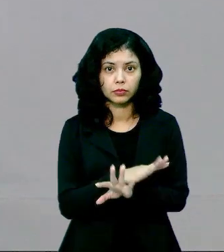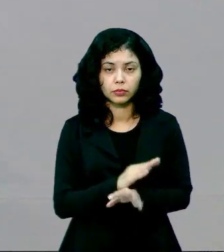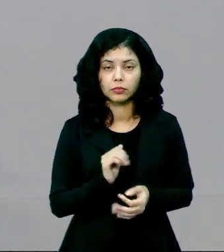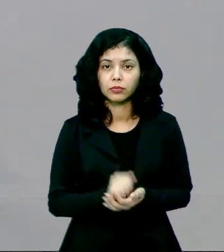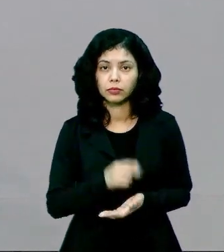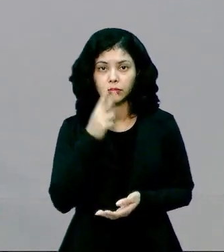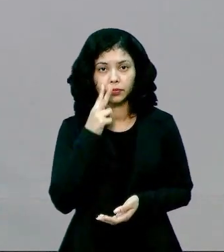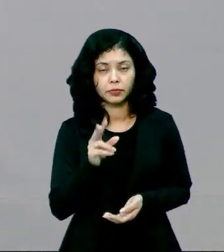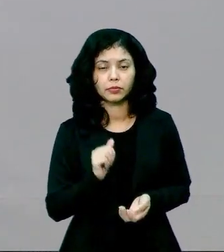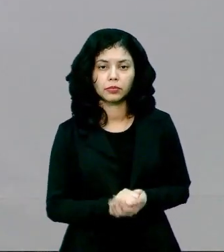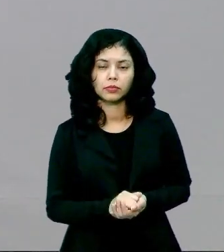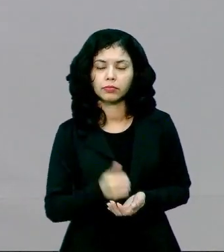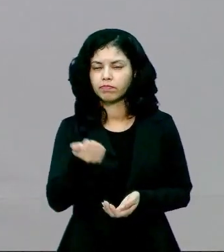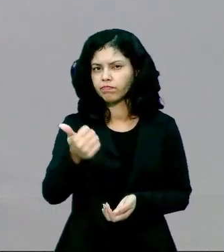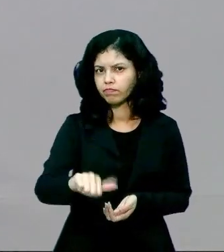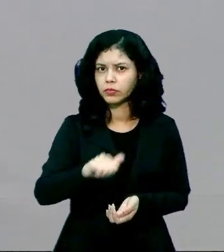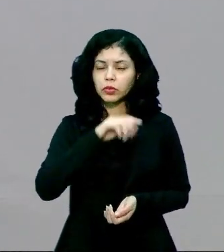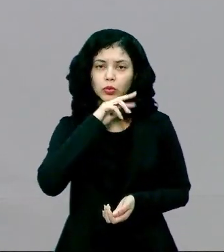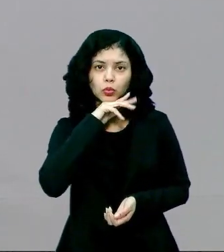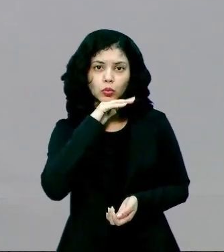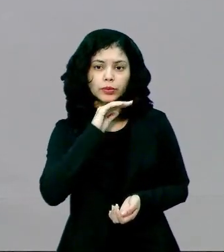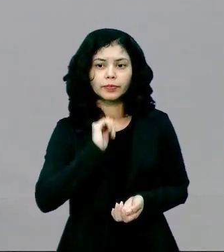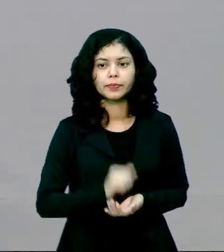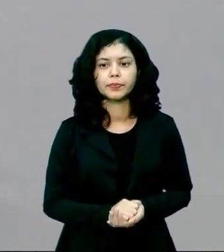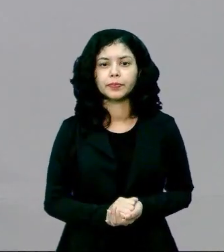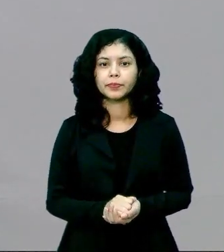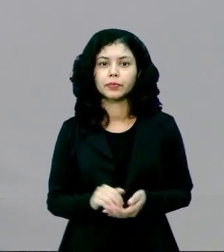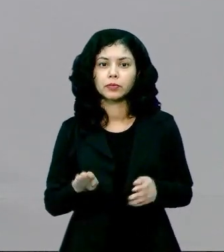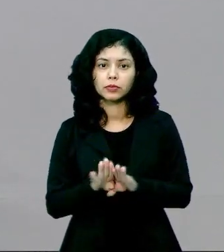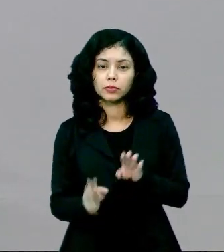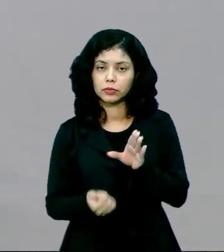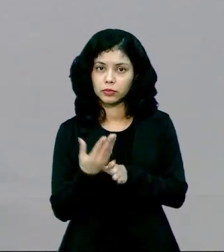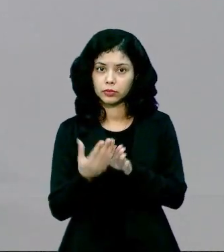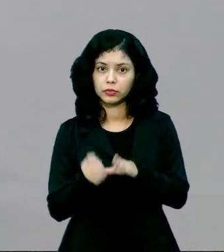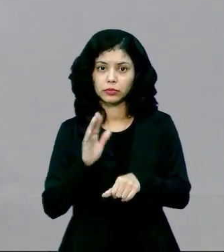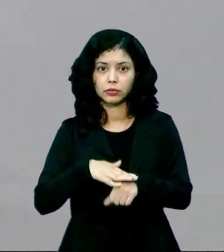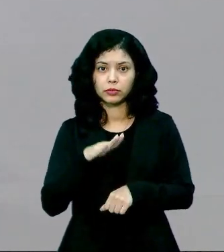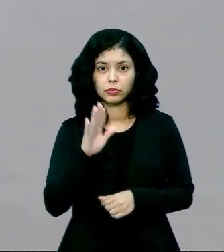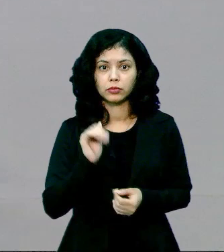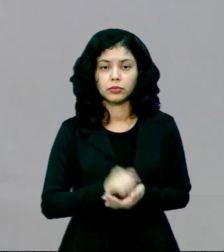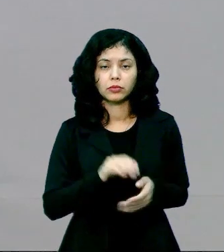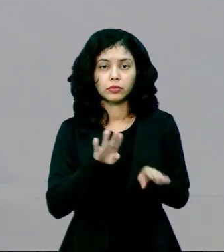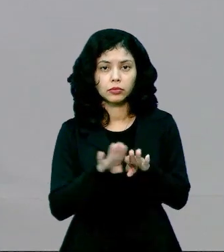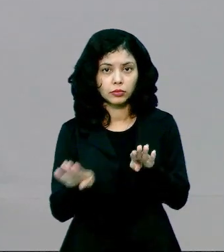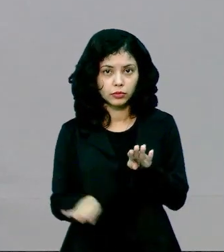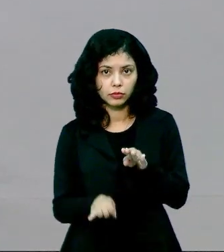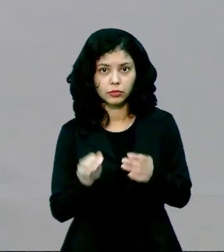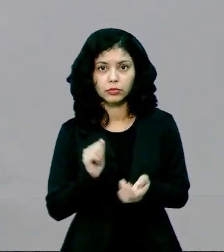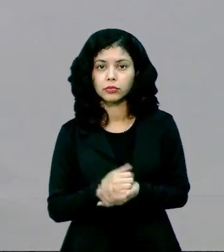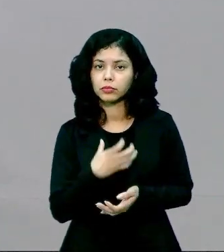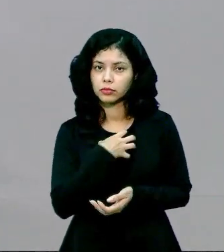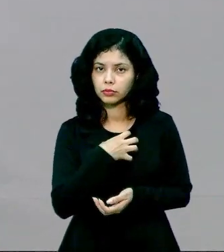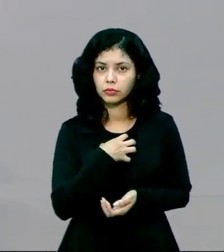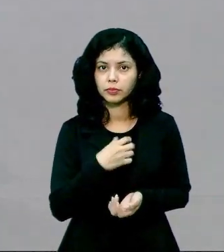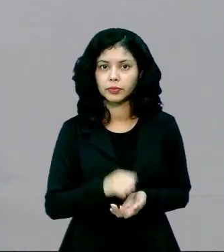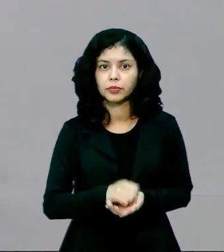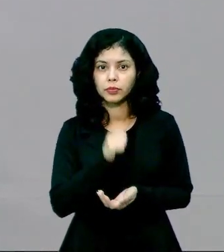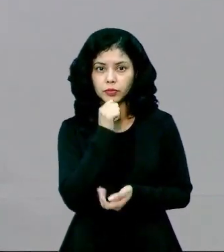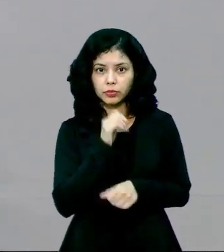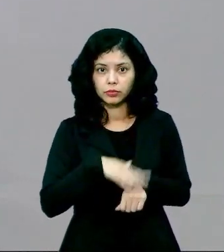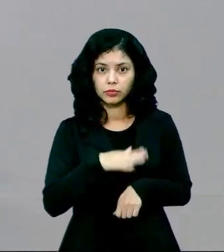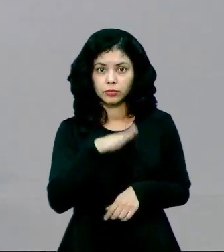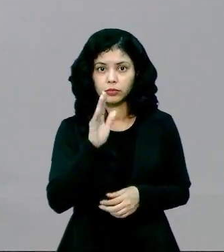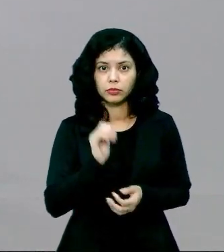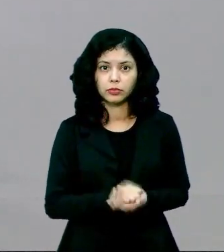impactando de forma negativa, no sentido de gerar ainda mais desigualdade, no sentido de gerar